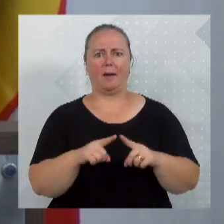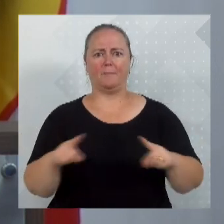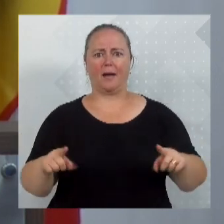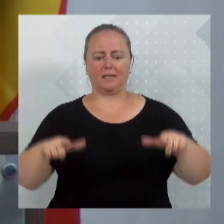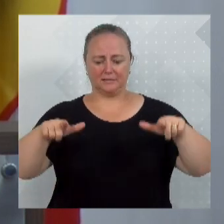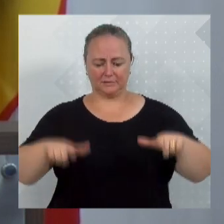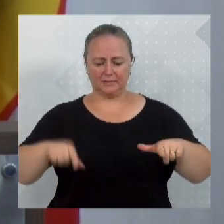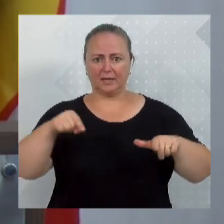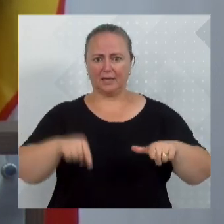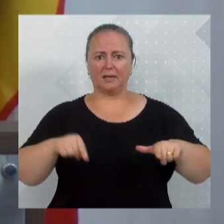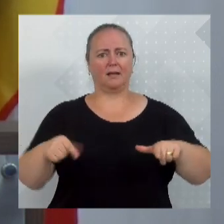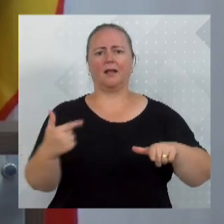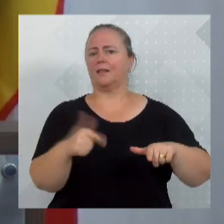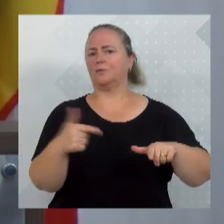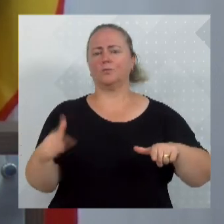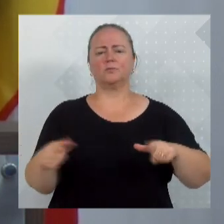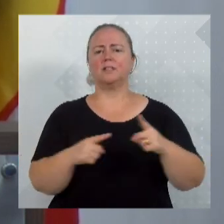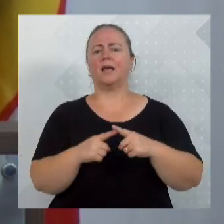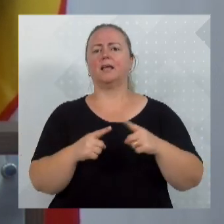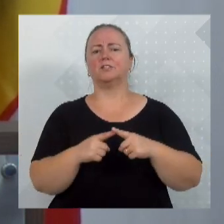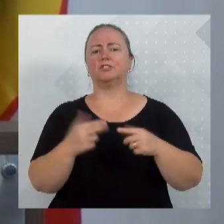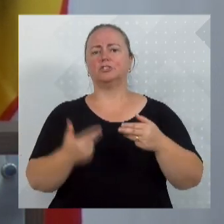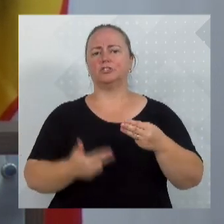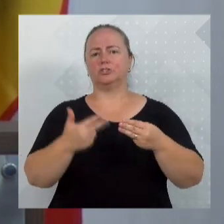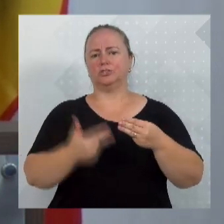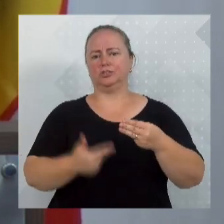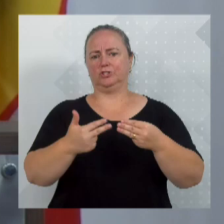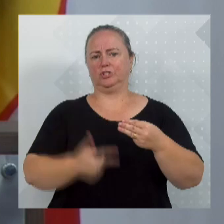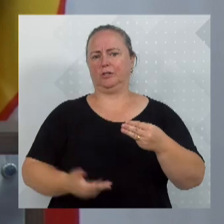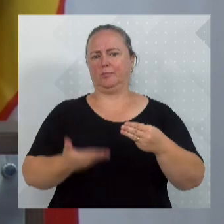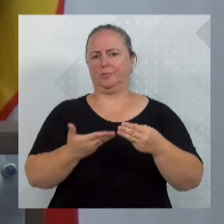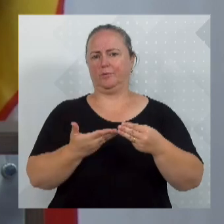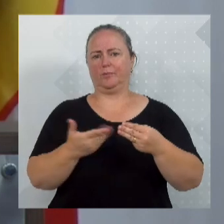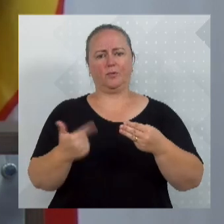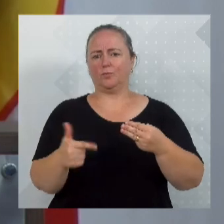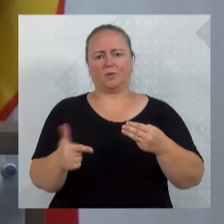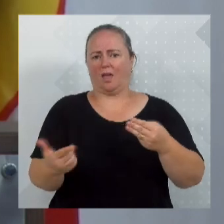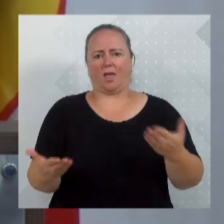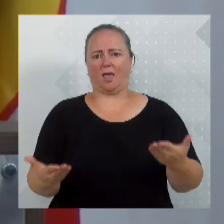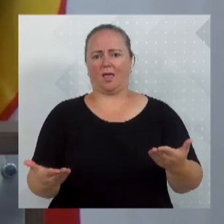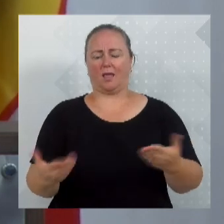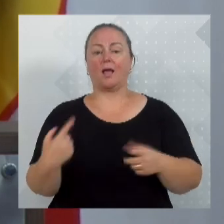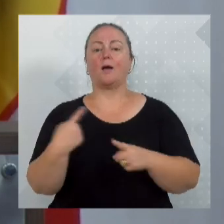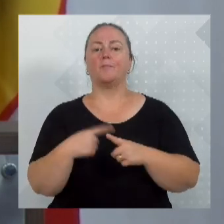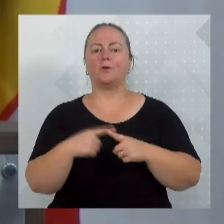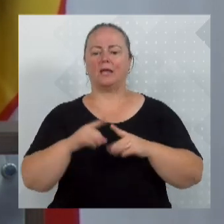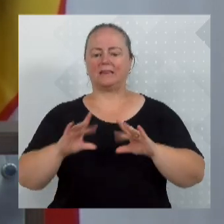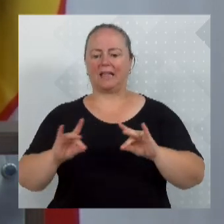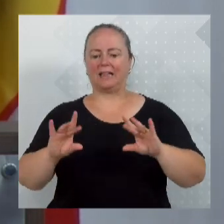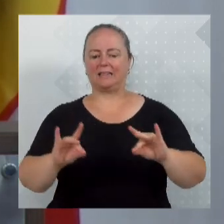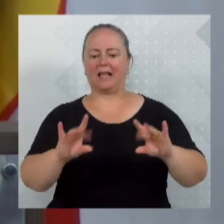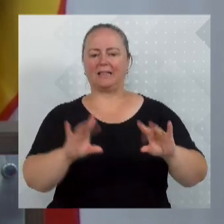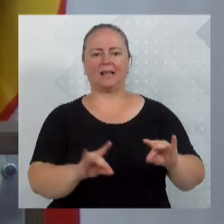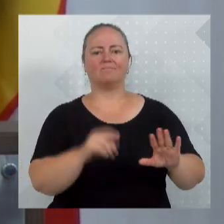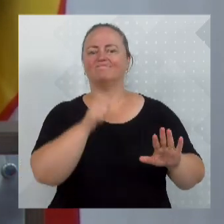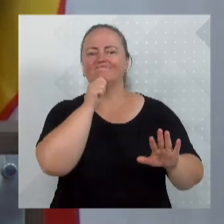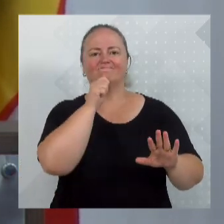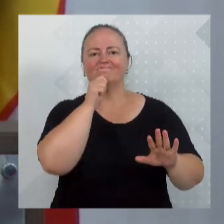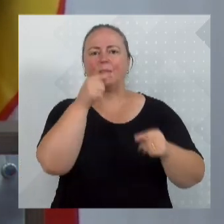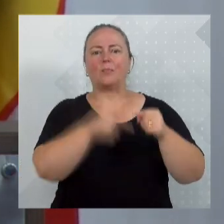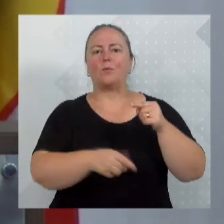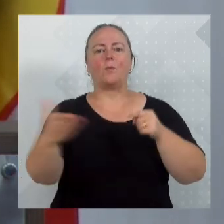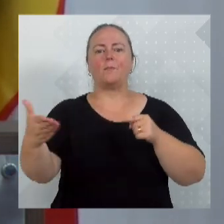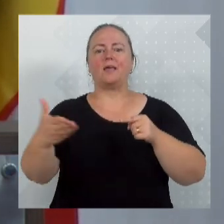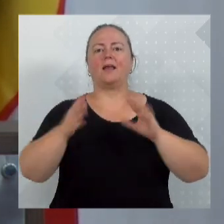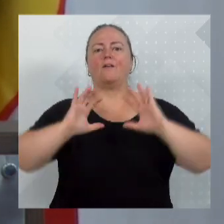aderência adequada para esse tipo de modalidade. É uma quadra que tem muita aderência e não é apropriada para o vôlei